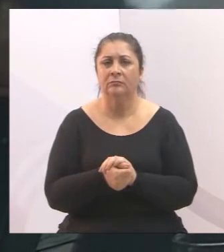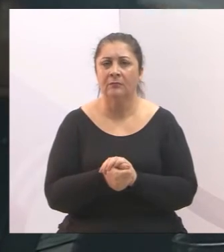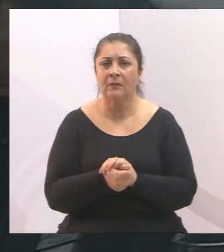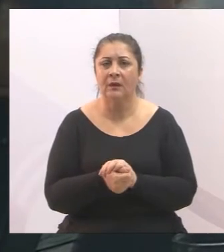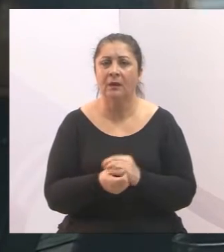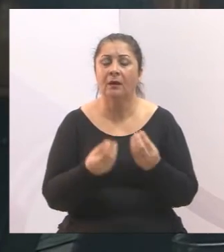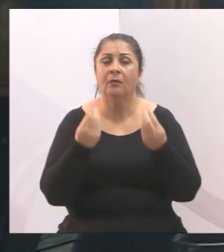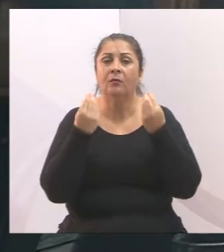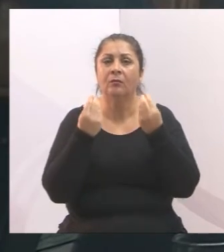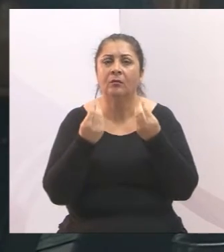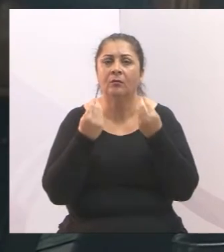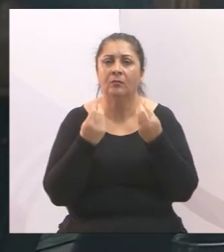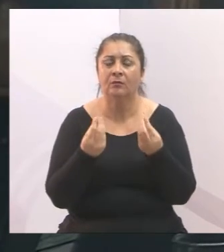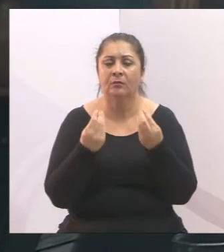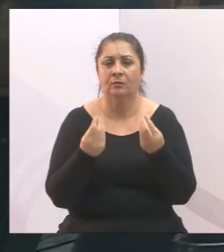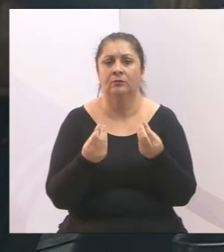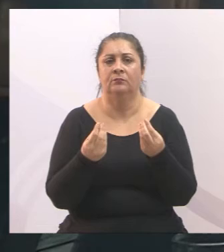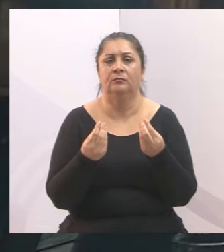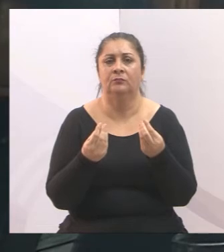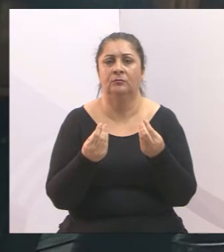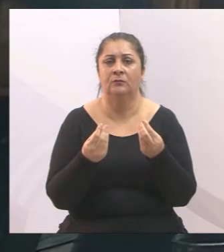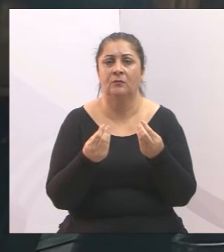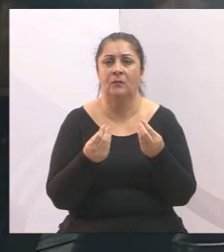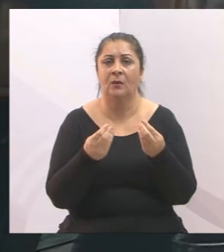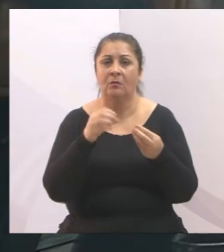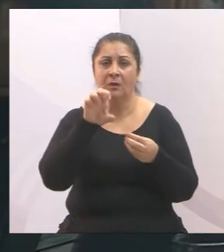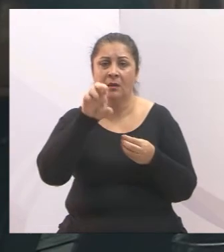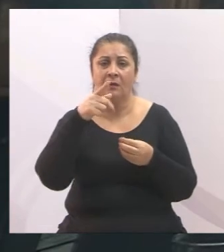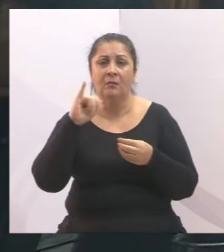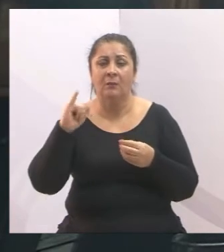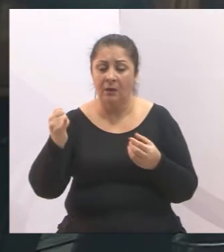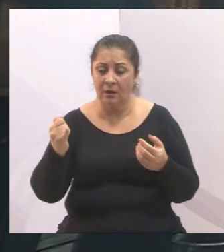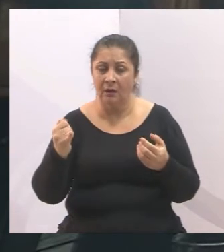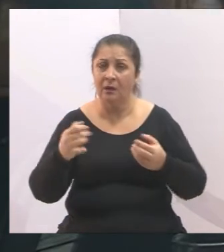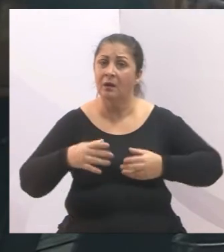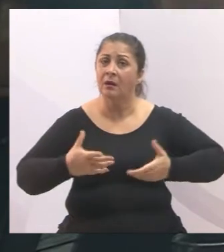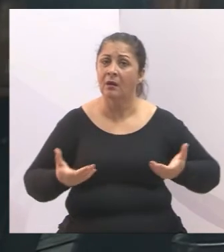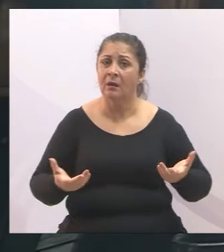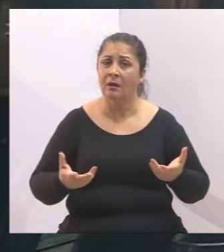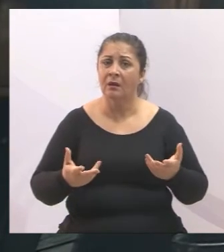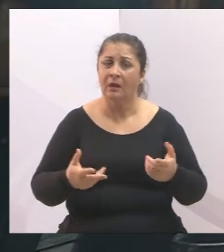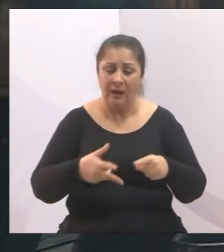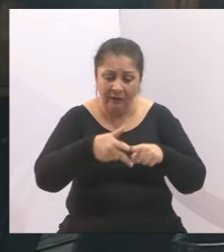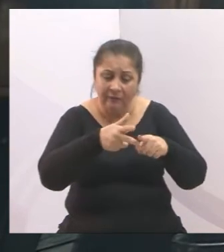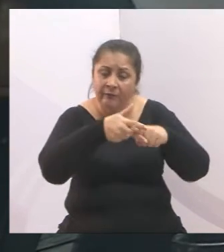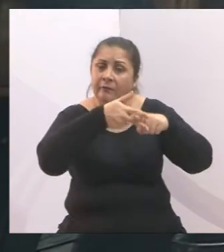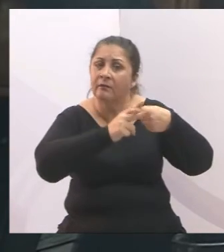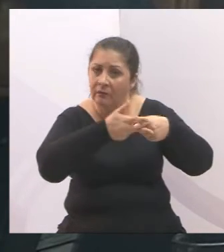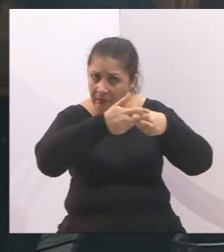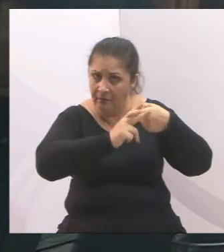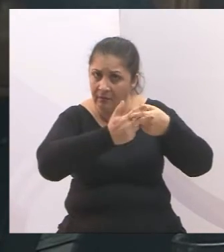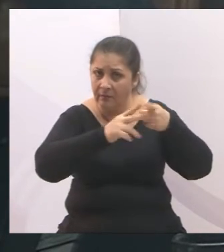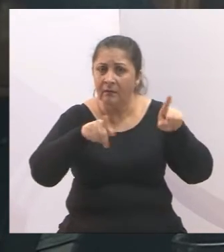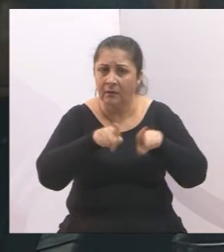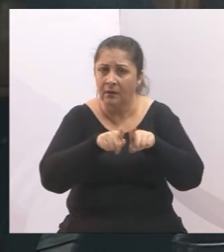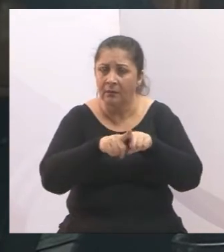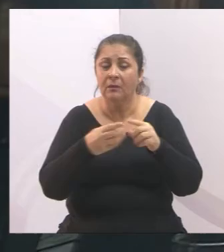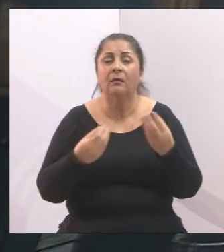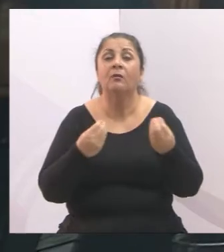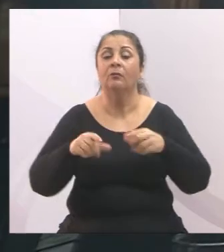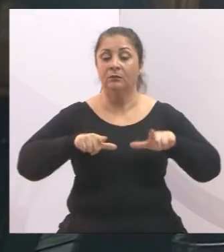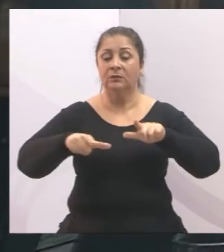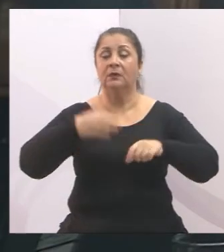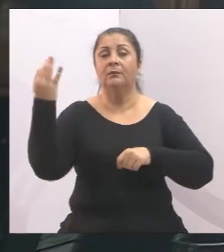condições, virador Paulinho, dos equipamentos influenciam diretamente na execução dos